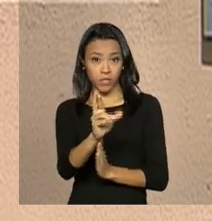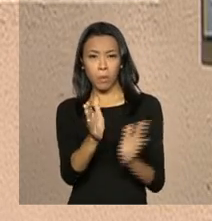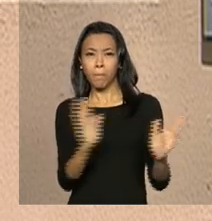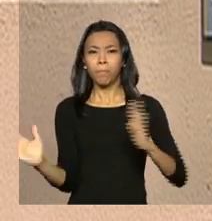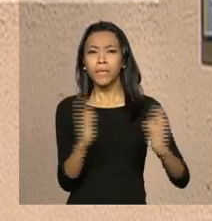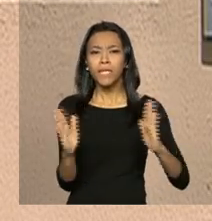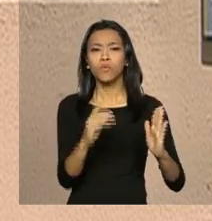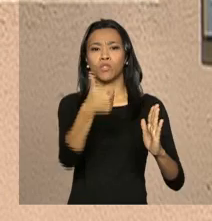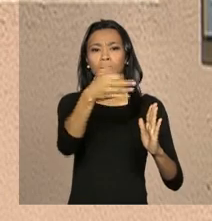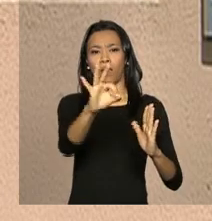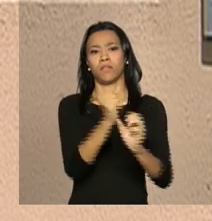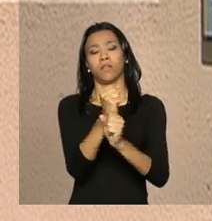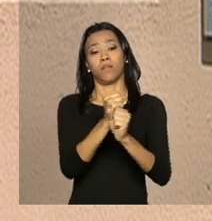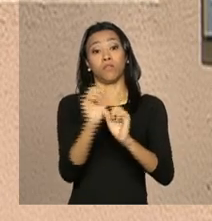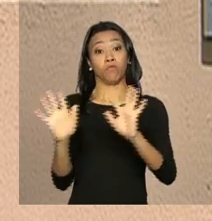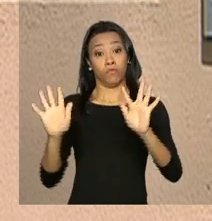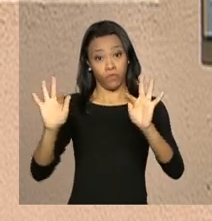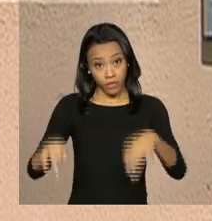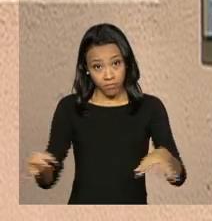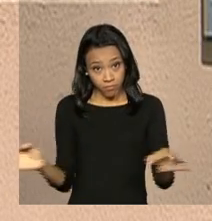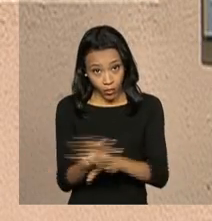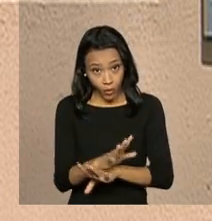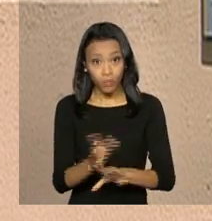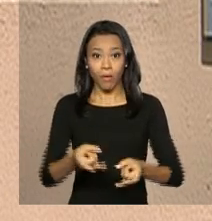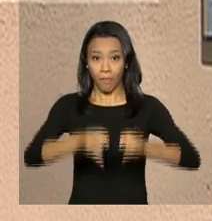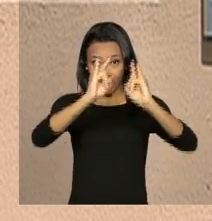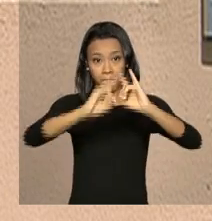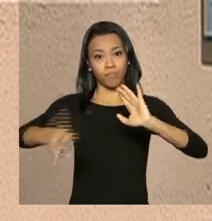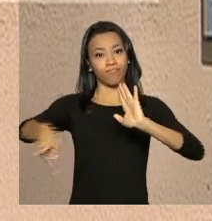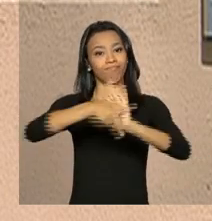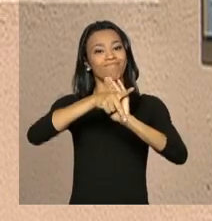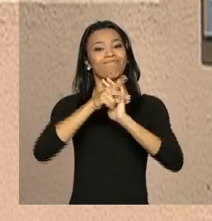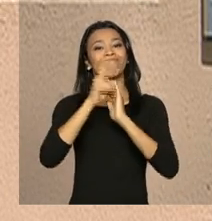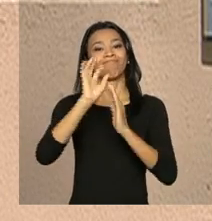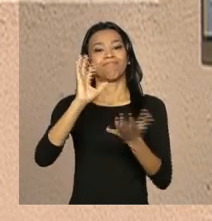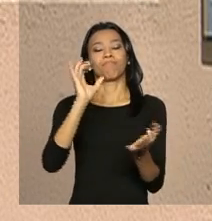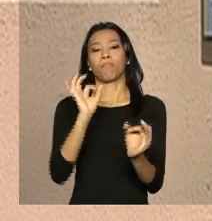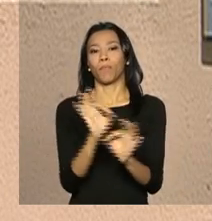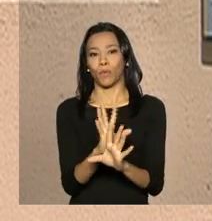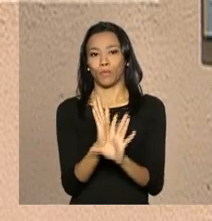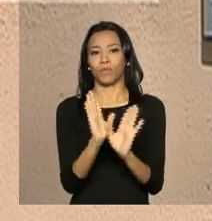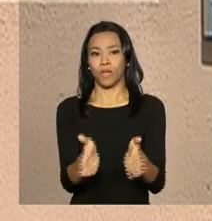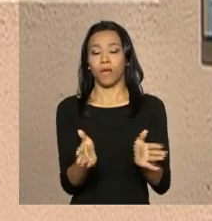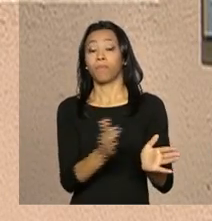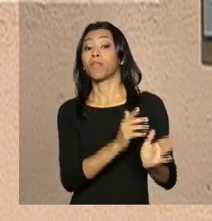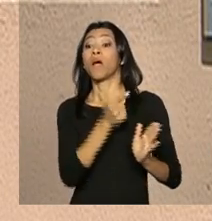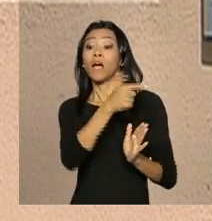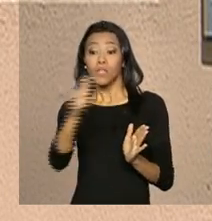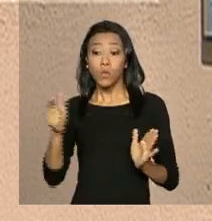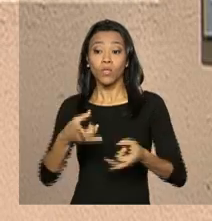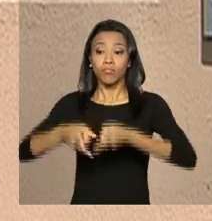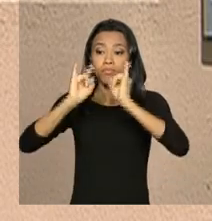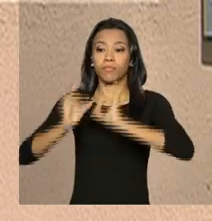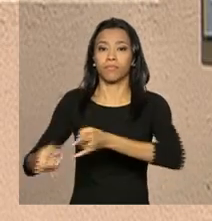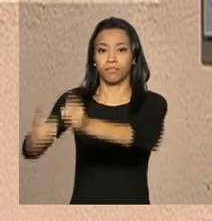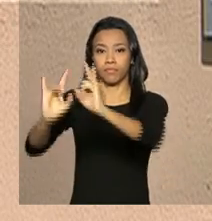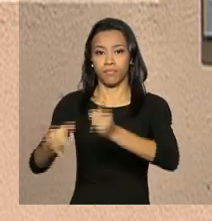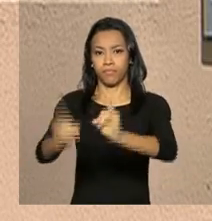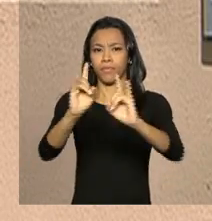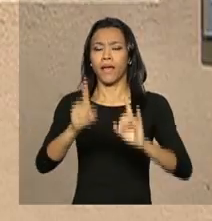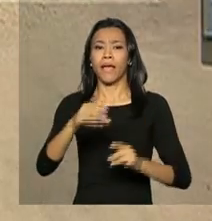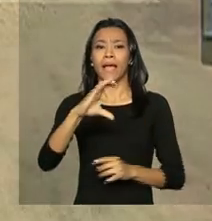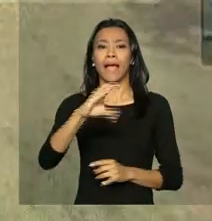10 anos. Passado esse prazo, o apartamento já está quitado. As outras unidades entregues hoje são em